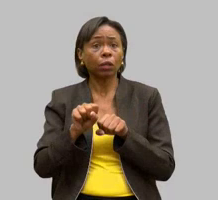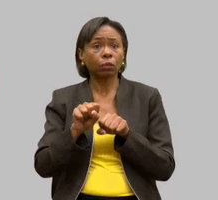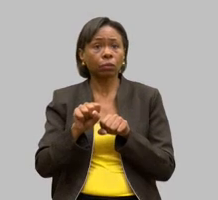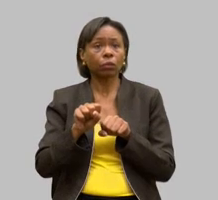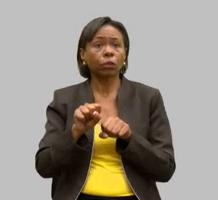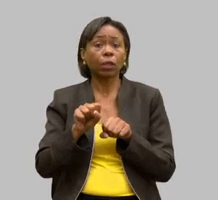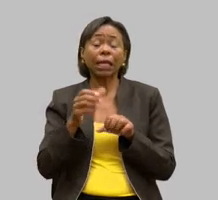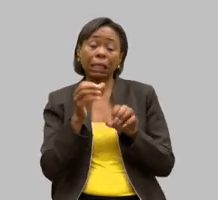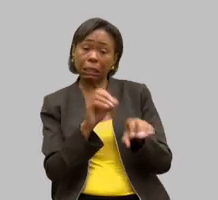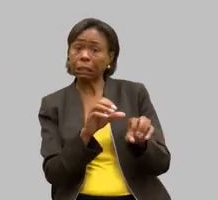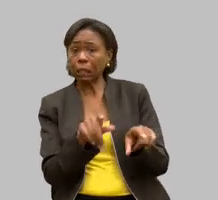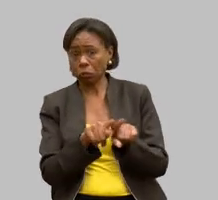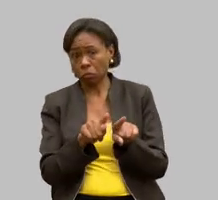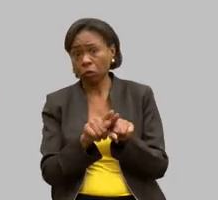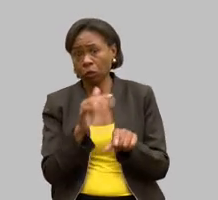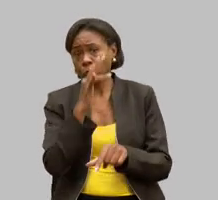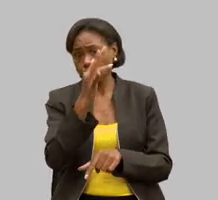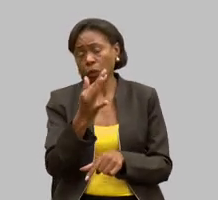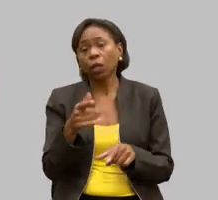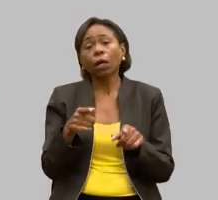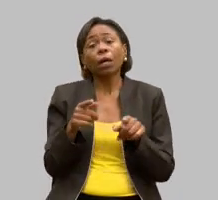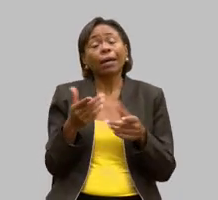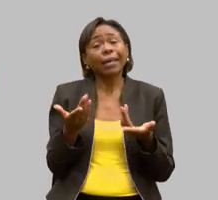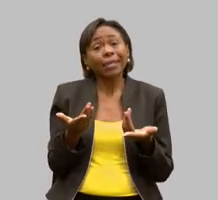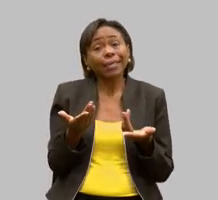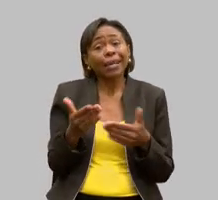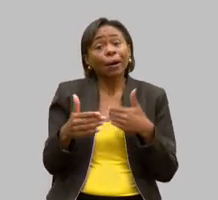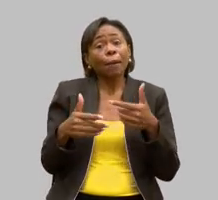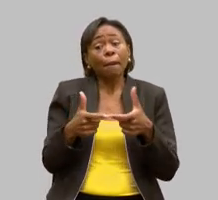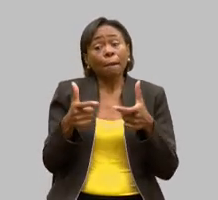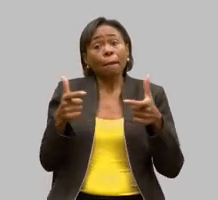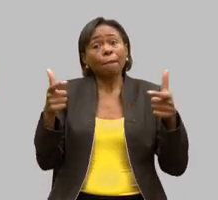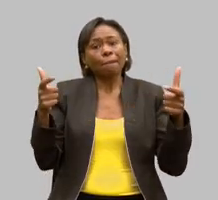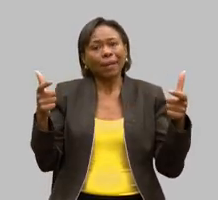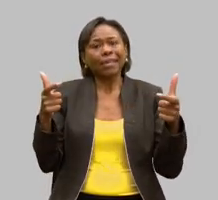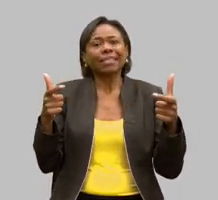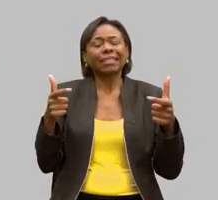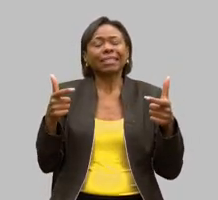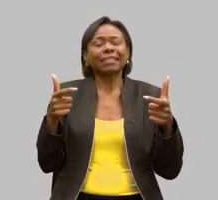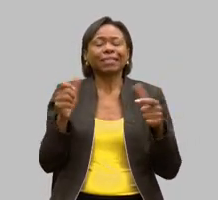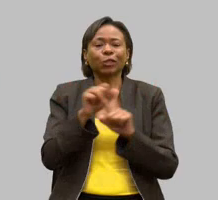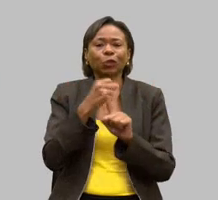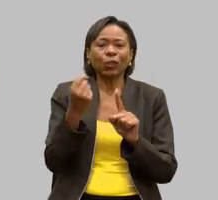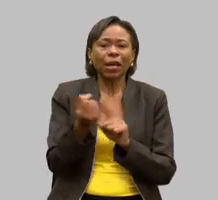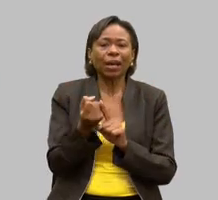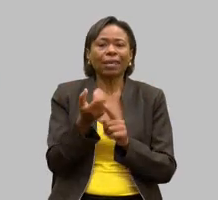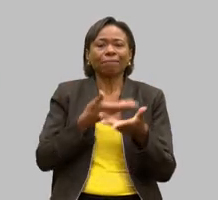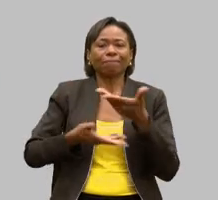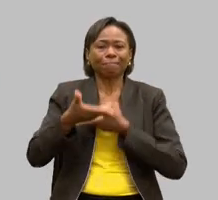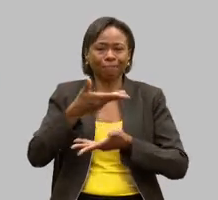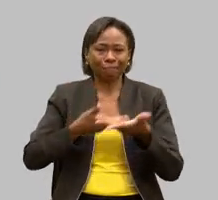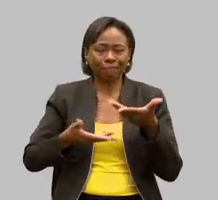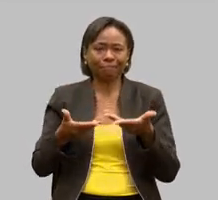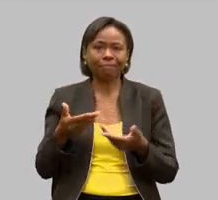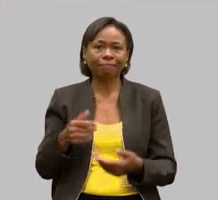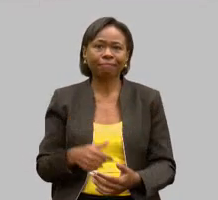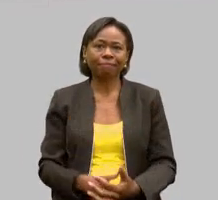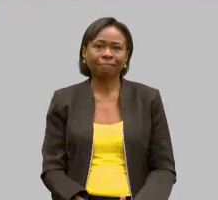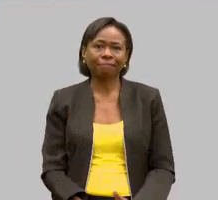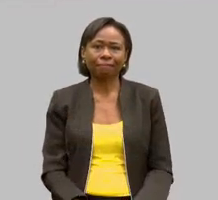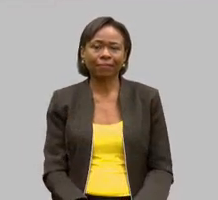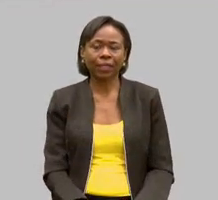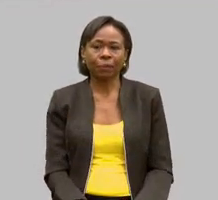e aumento o engajamento social dentro desse não está funcionando aqui você passa para mim